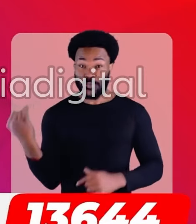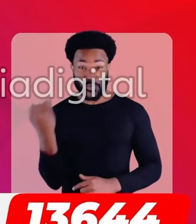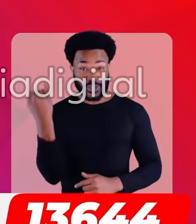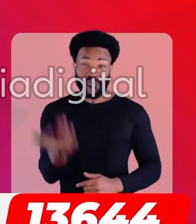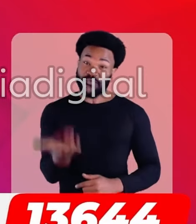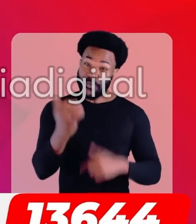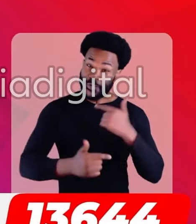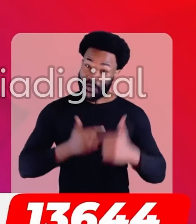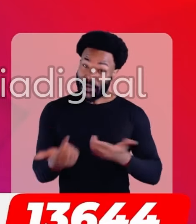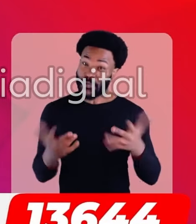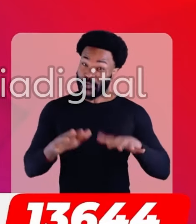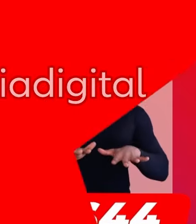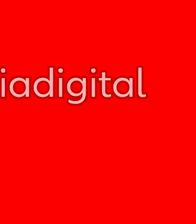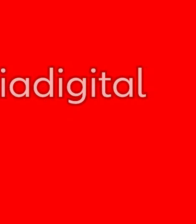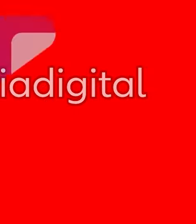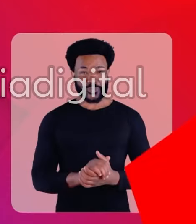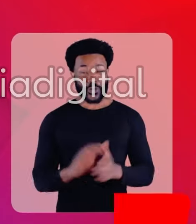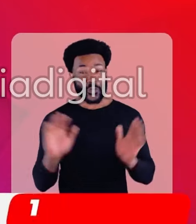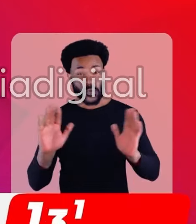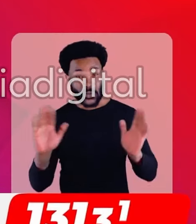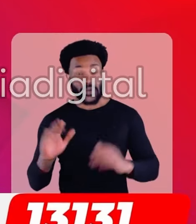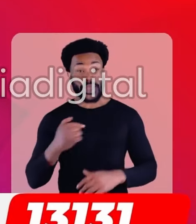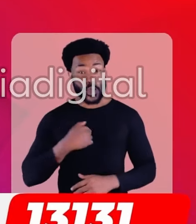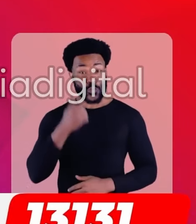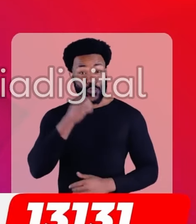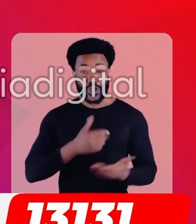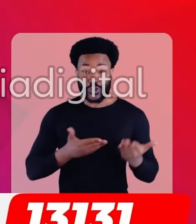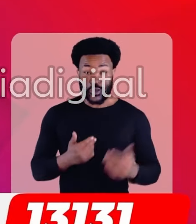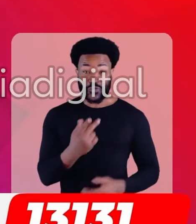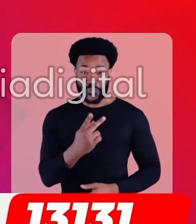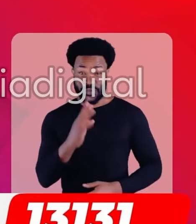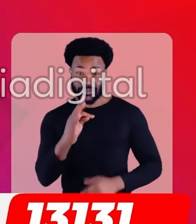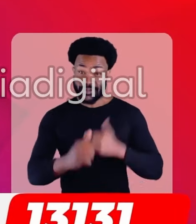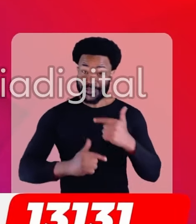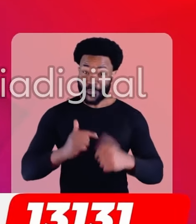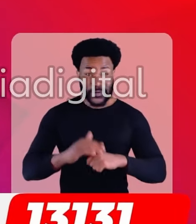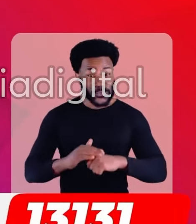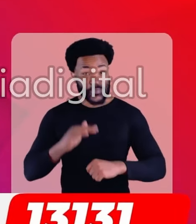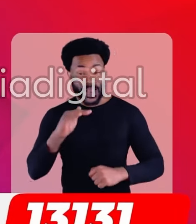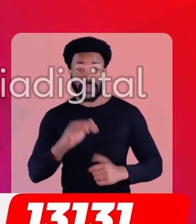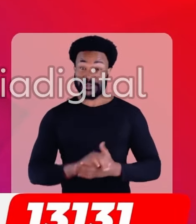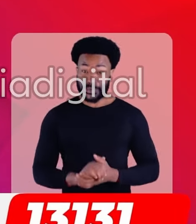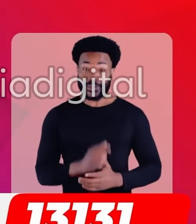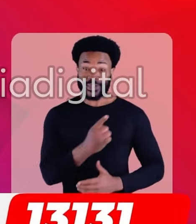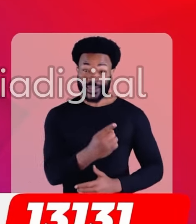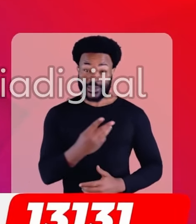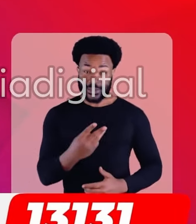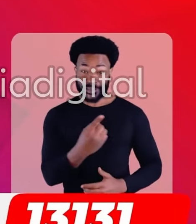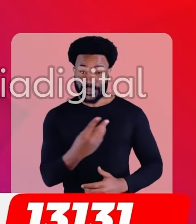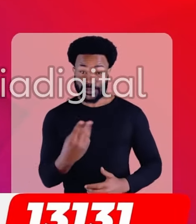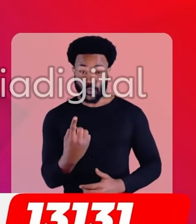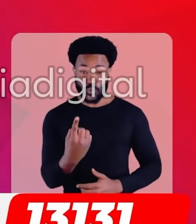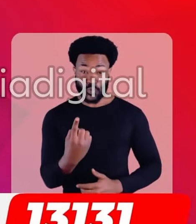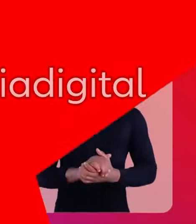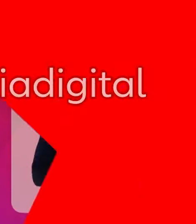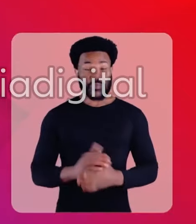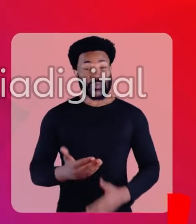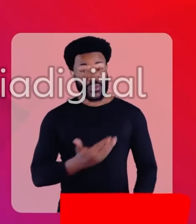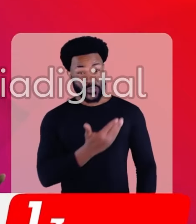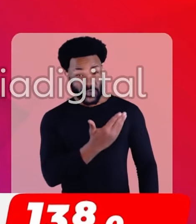fundamentais. Vamos trabalhar a inclusão. Pessoal, sou mulher, jovem, petiça. Trabalho muito mais. Luna Zaratini, 1331.